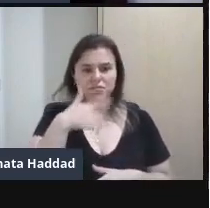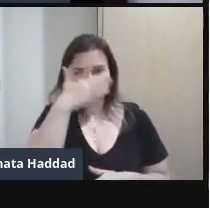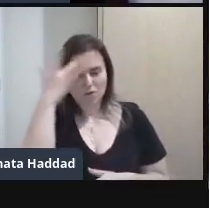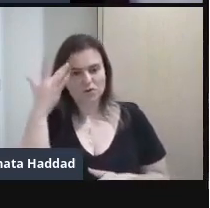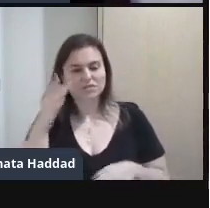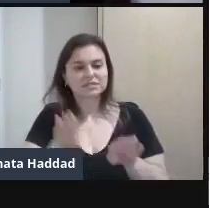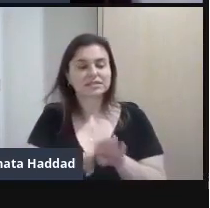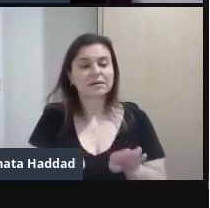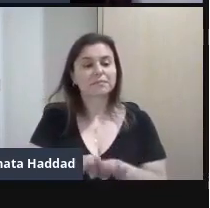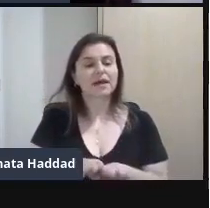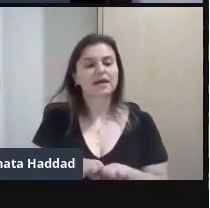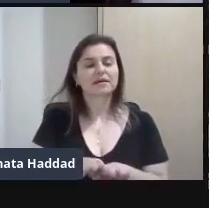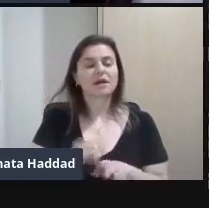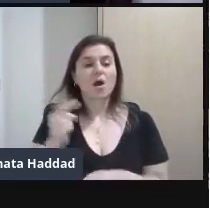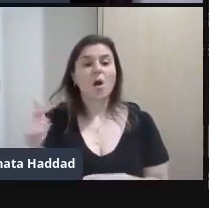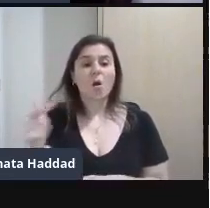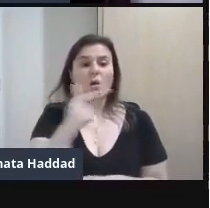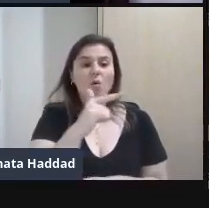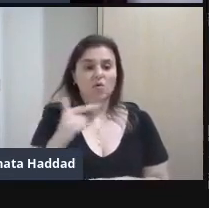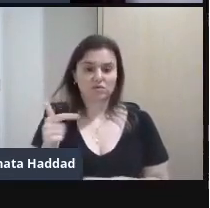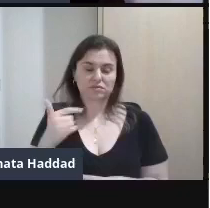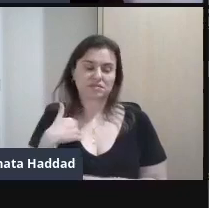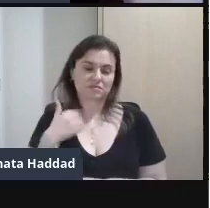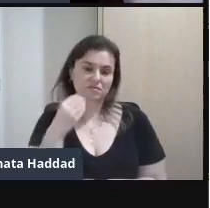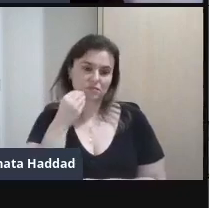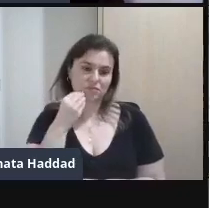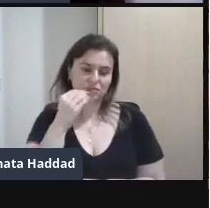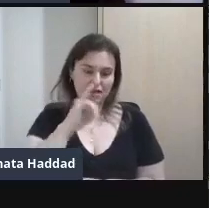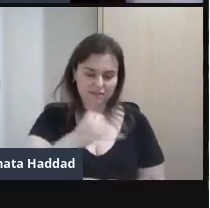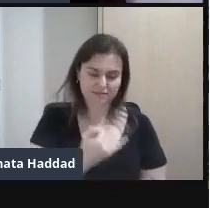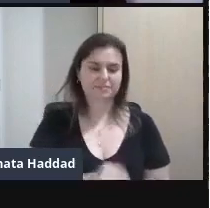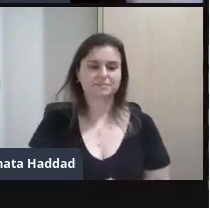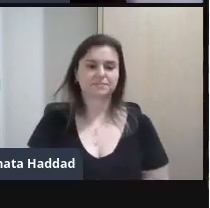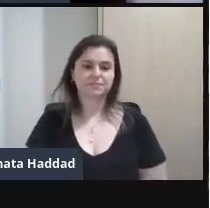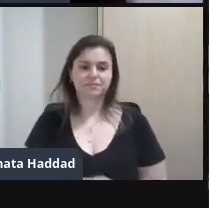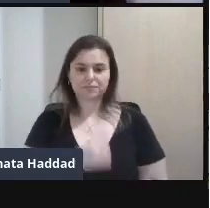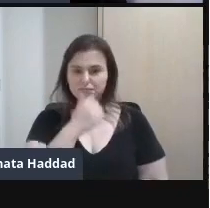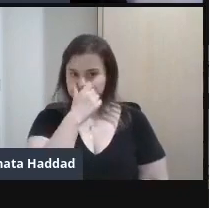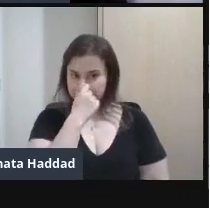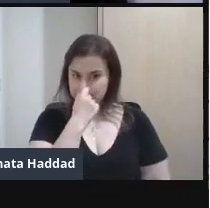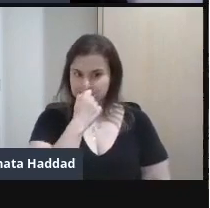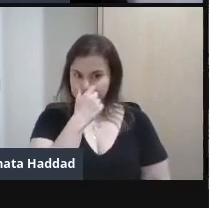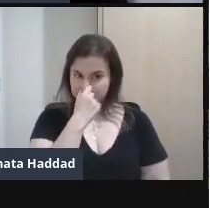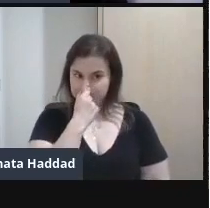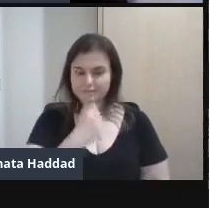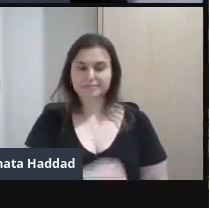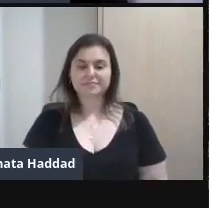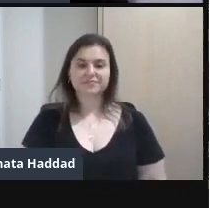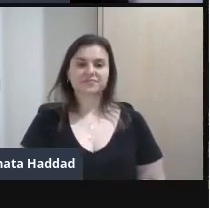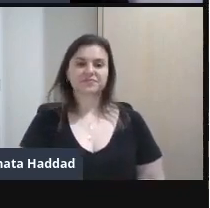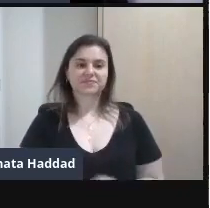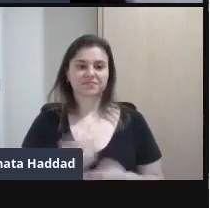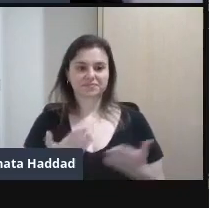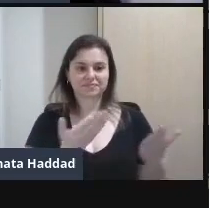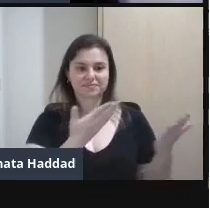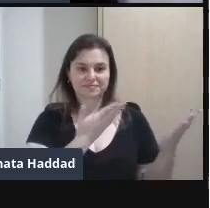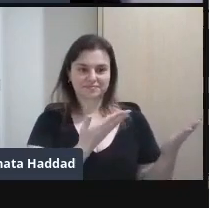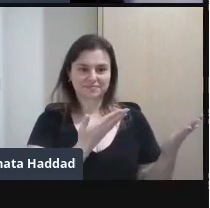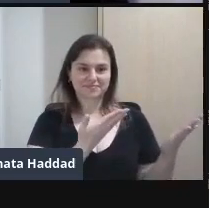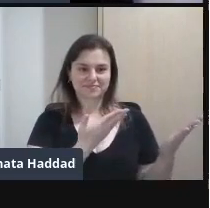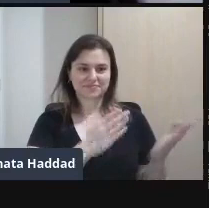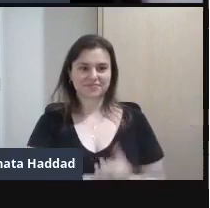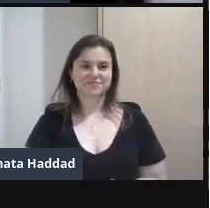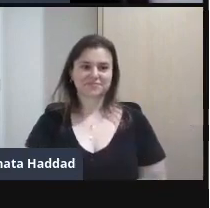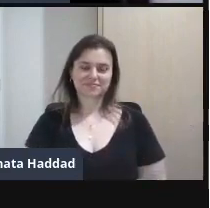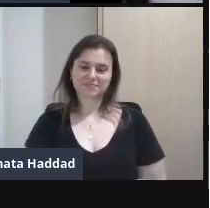reverberar Outras oportunidades Então Margarete Menezes Aí Uma mulher incrível